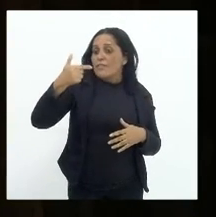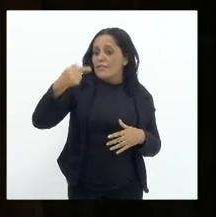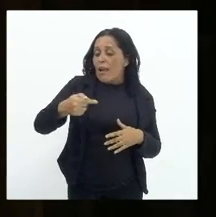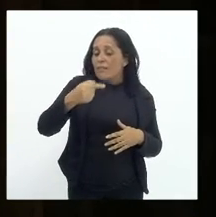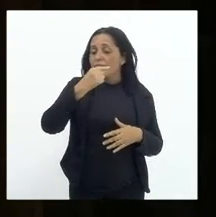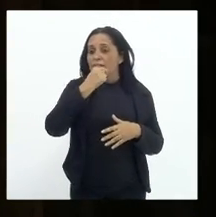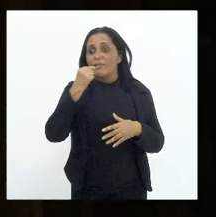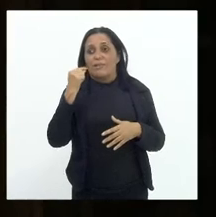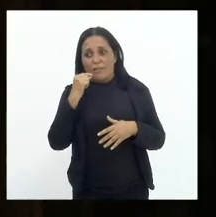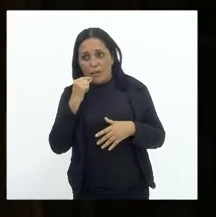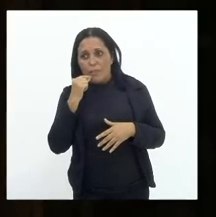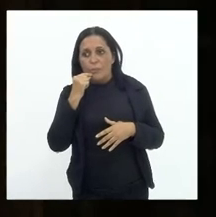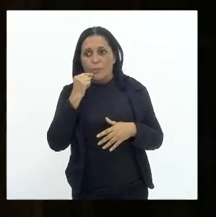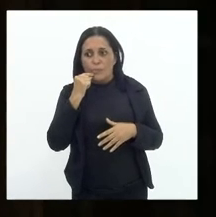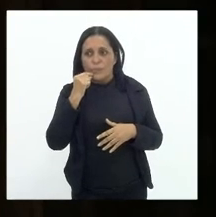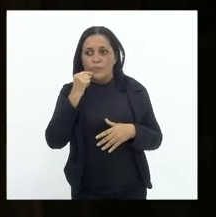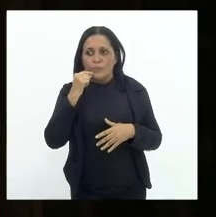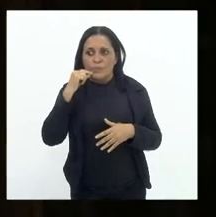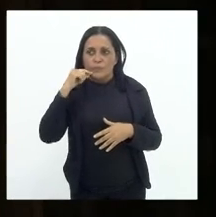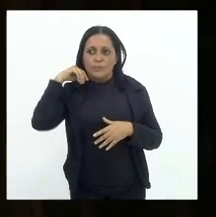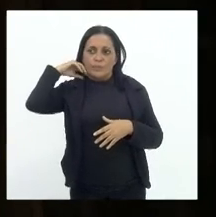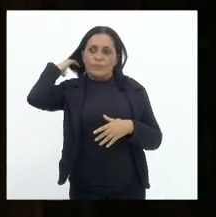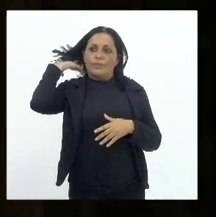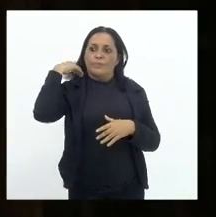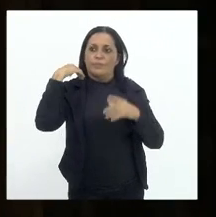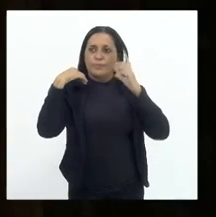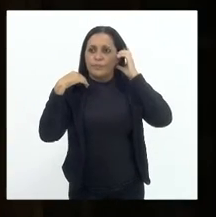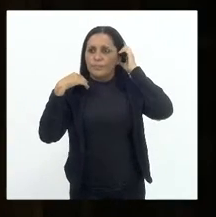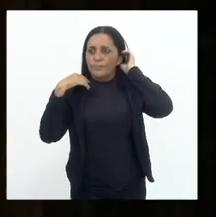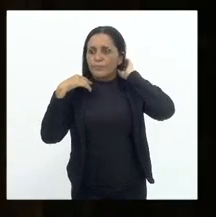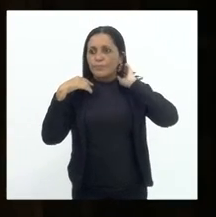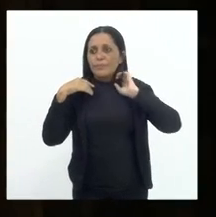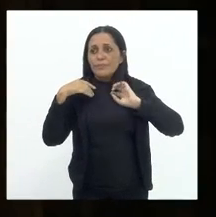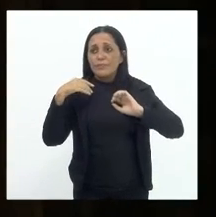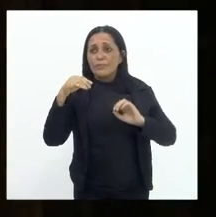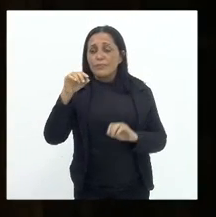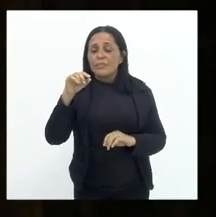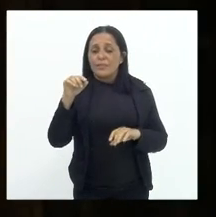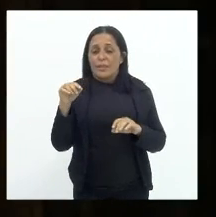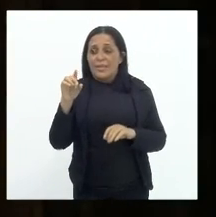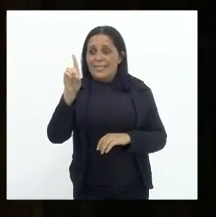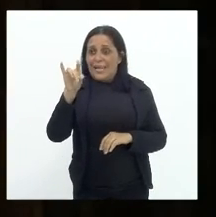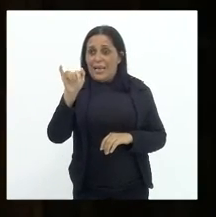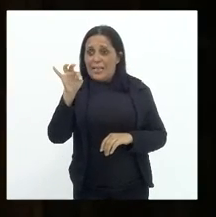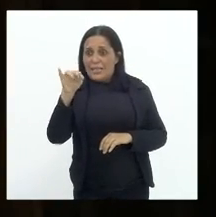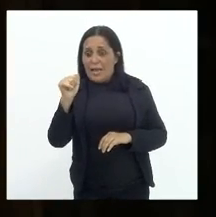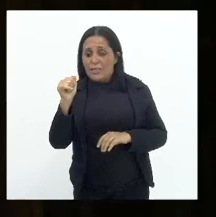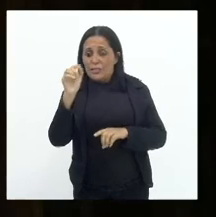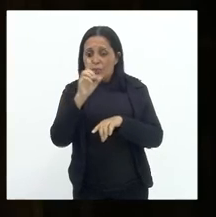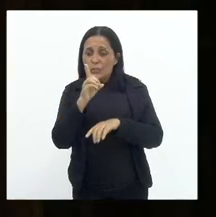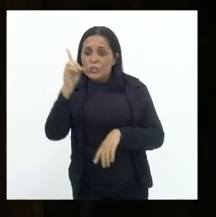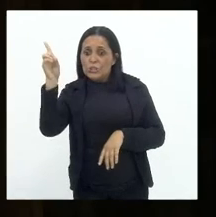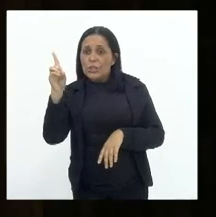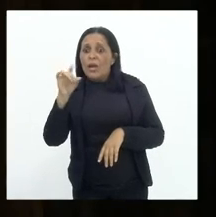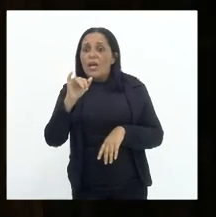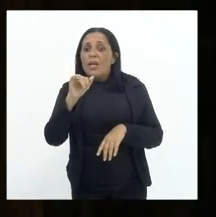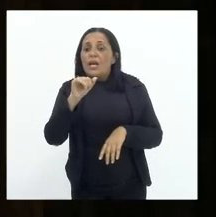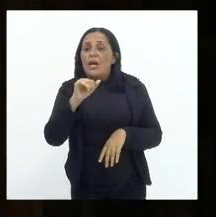de setembro, datas importantes. Aqueles que, mais